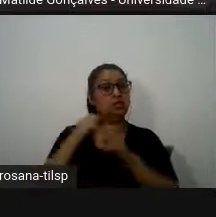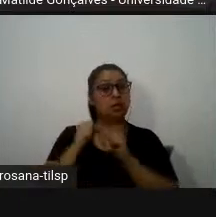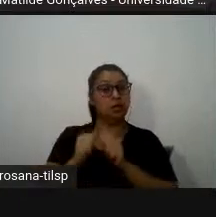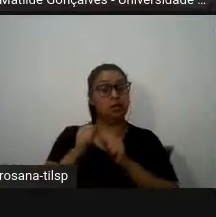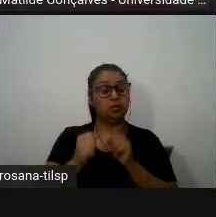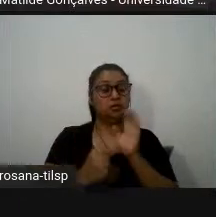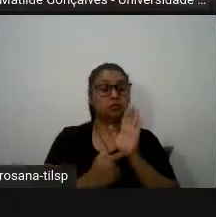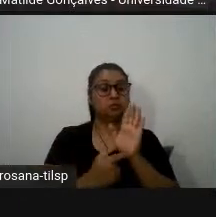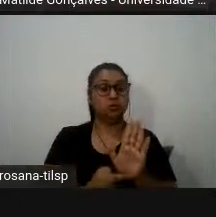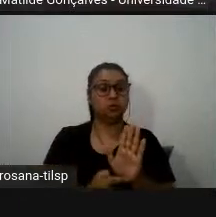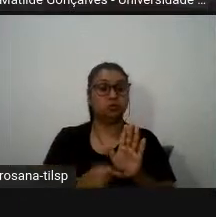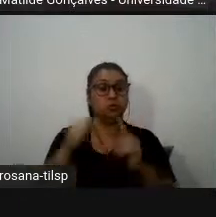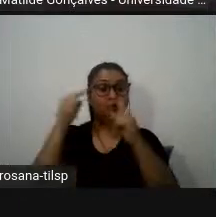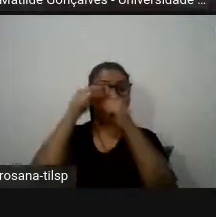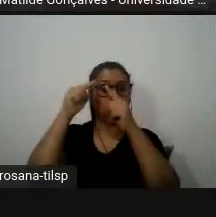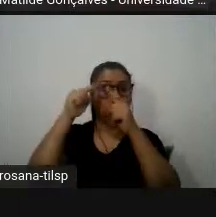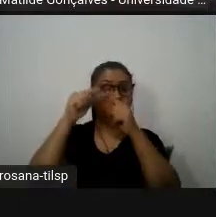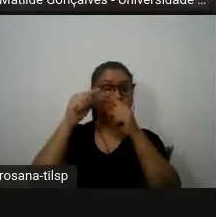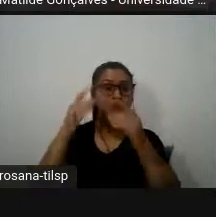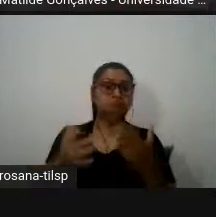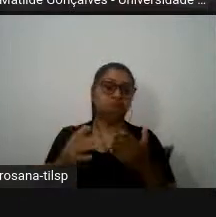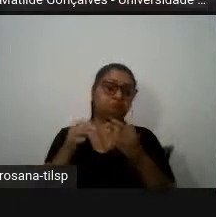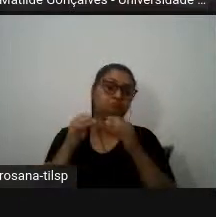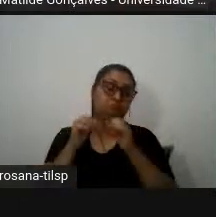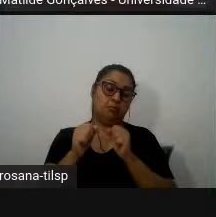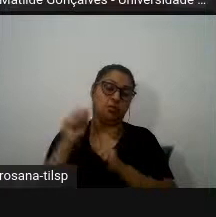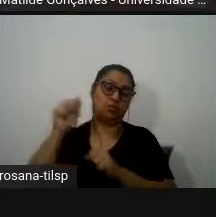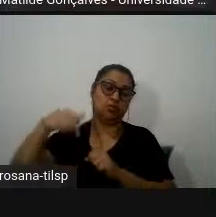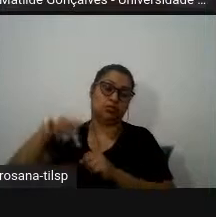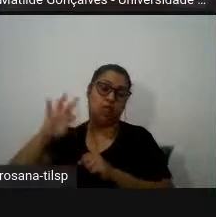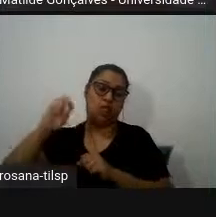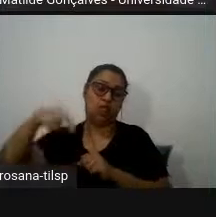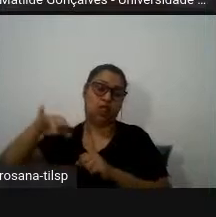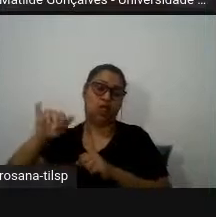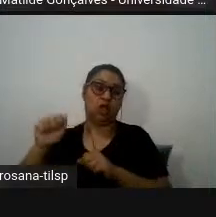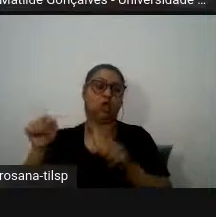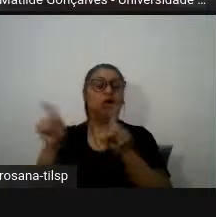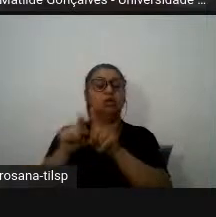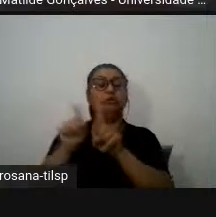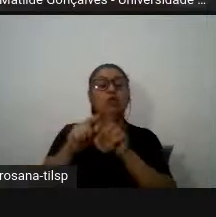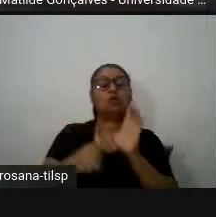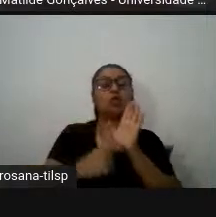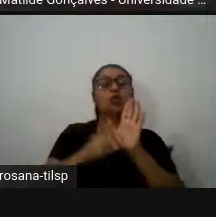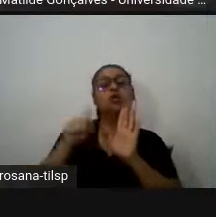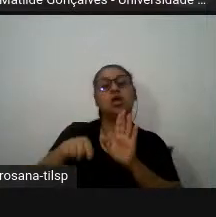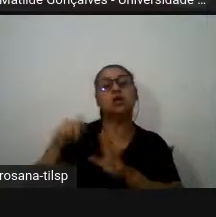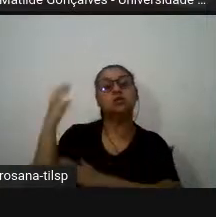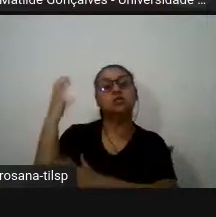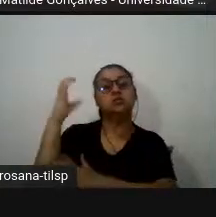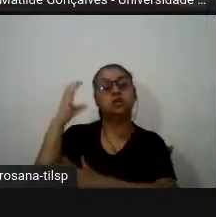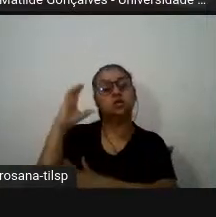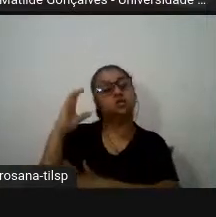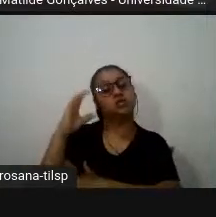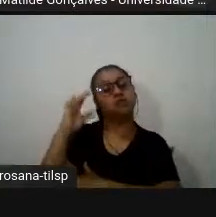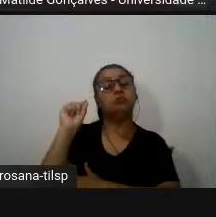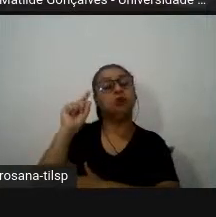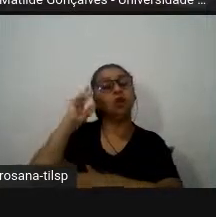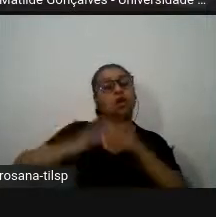também aqui um ponto final da apresentação da Antónia o que é que é ciência saber que ciência embora sejam factos